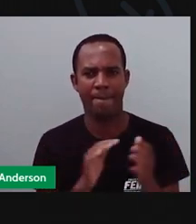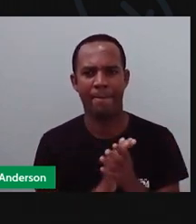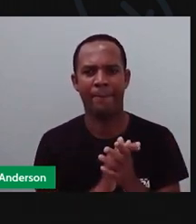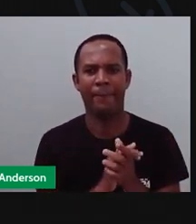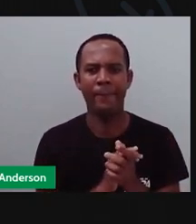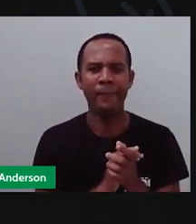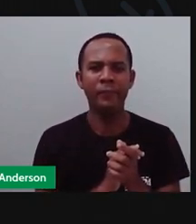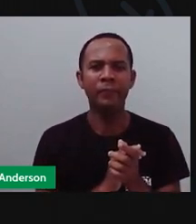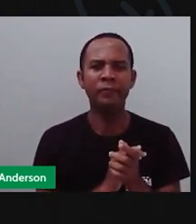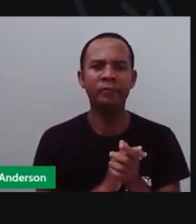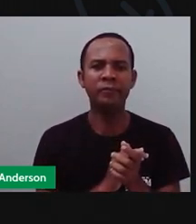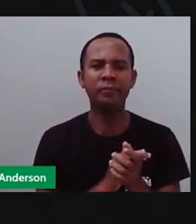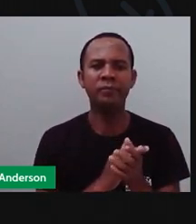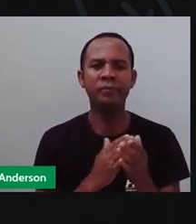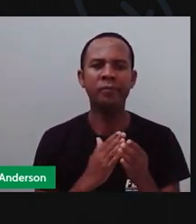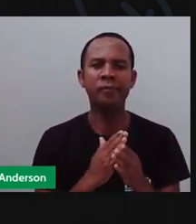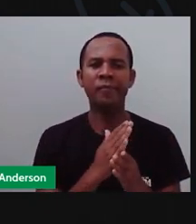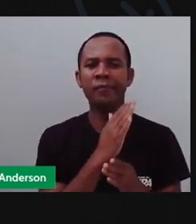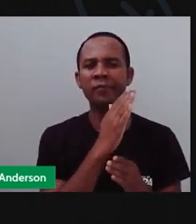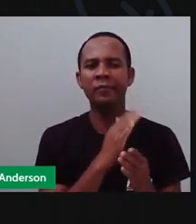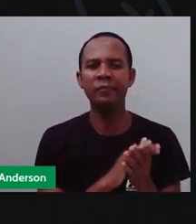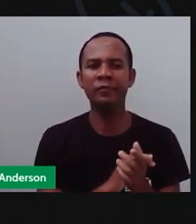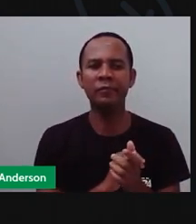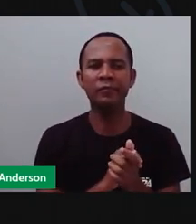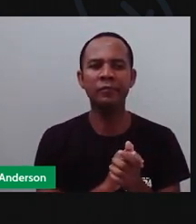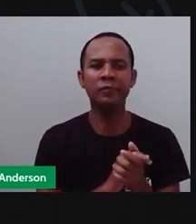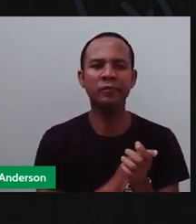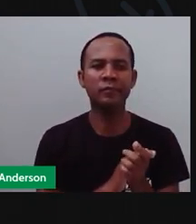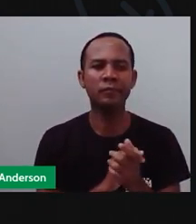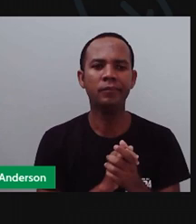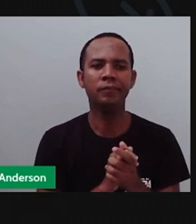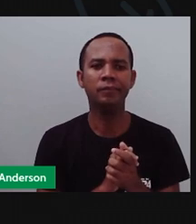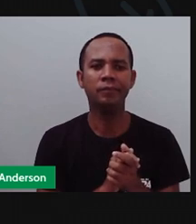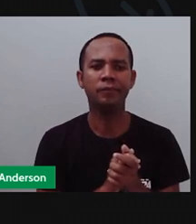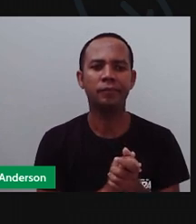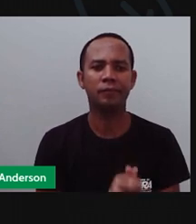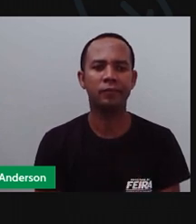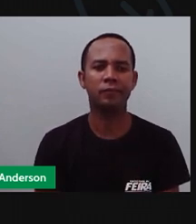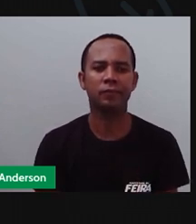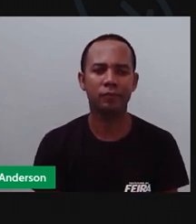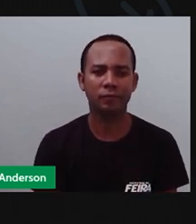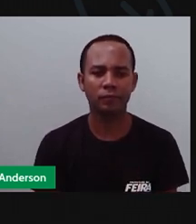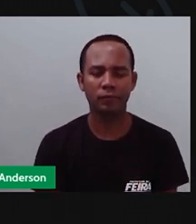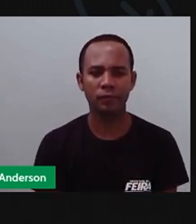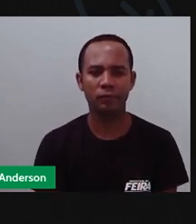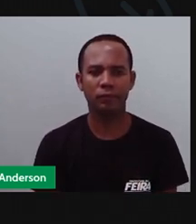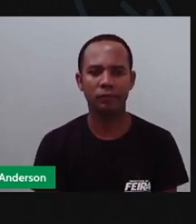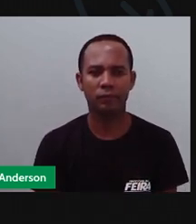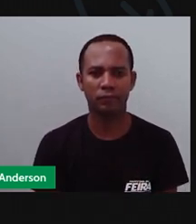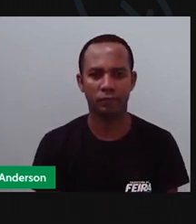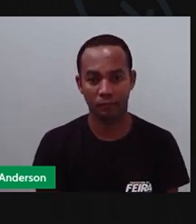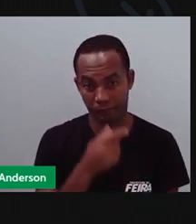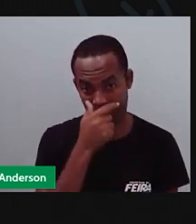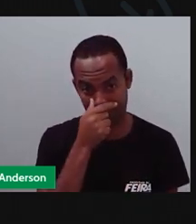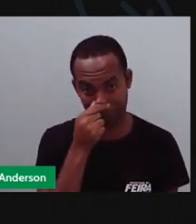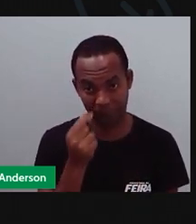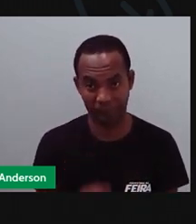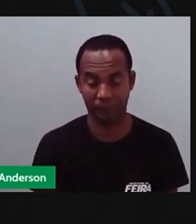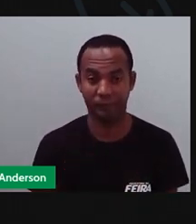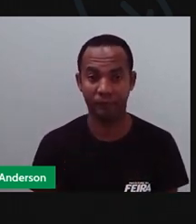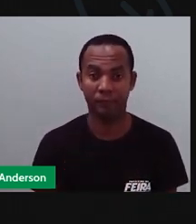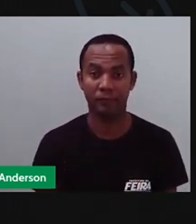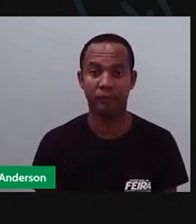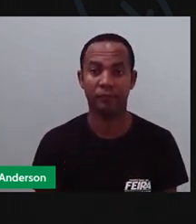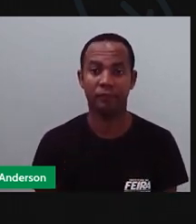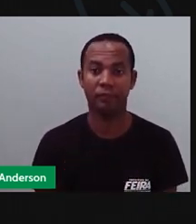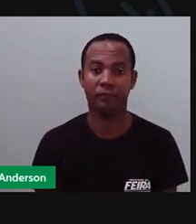Agora eu vou fazer o quê? Na vertical. As minhas barrinhas serão o quê? Na vertical. Então, sete pessoas disseram o quê?